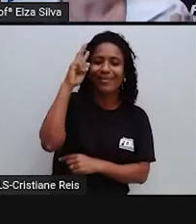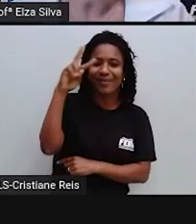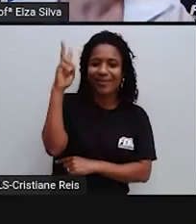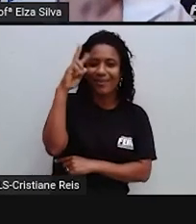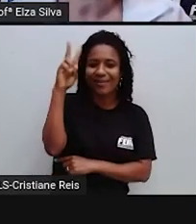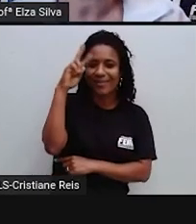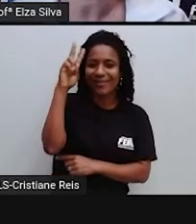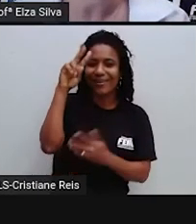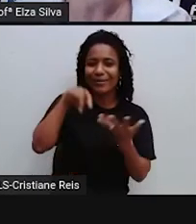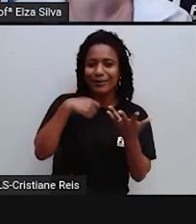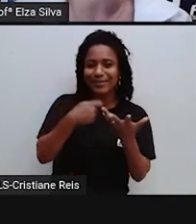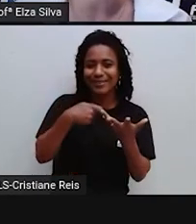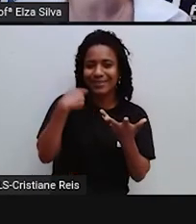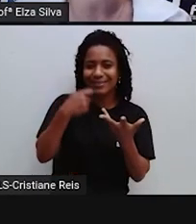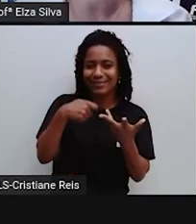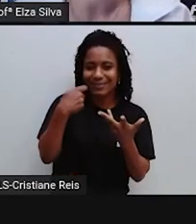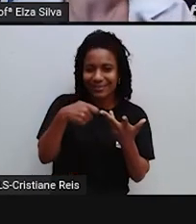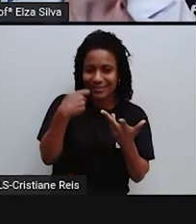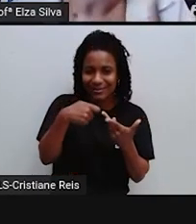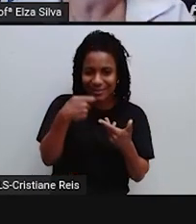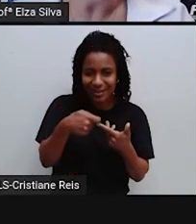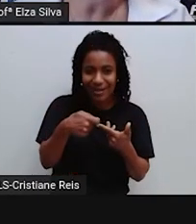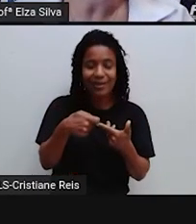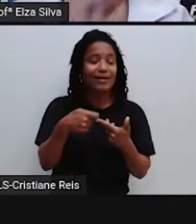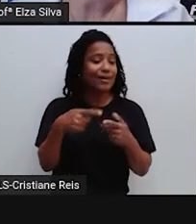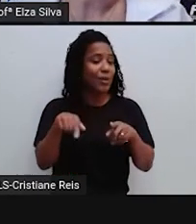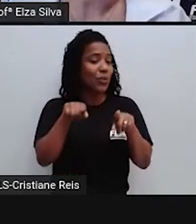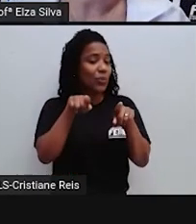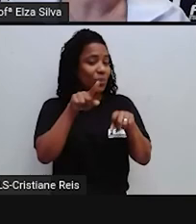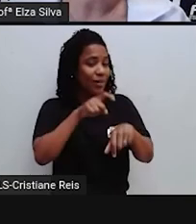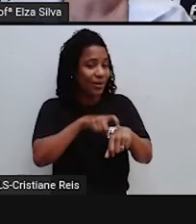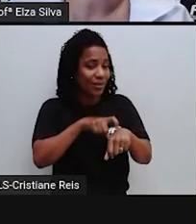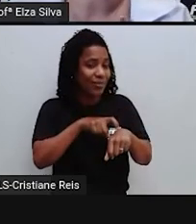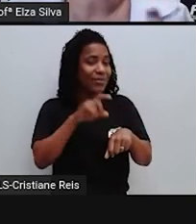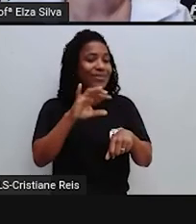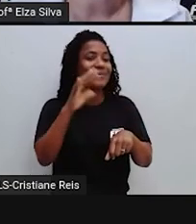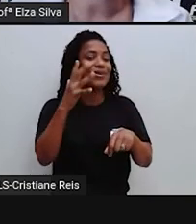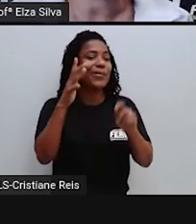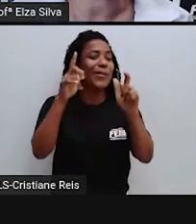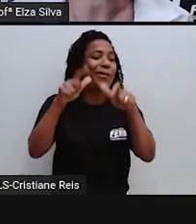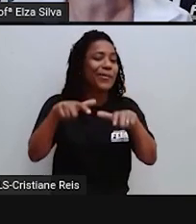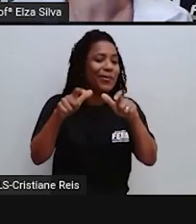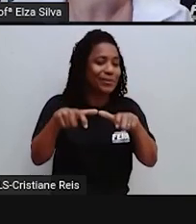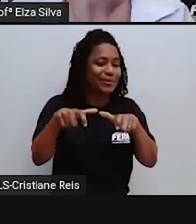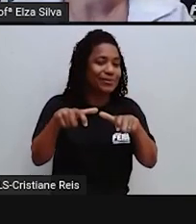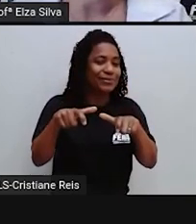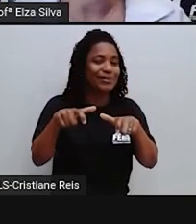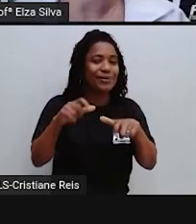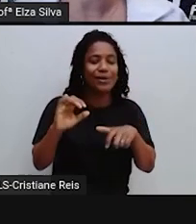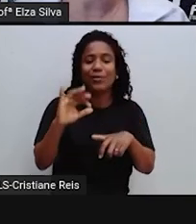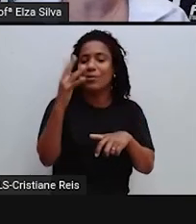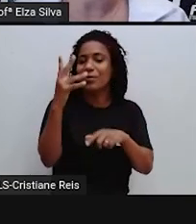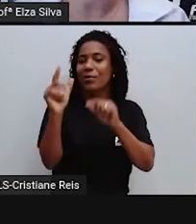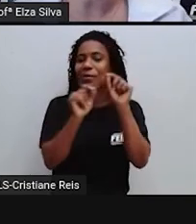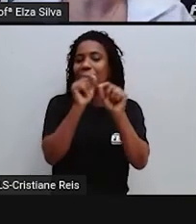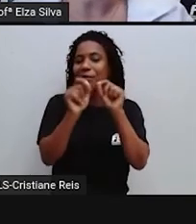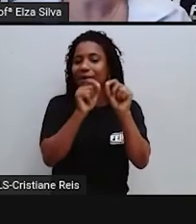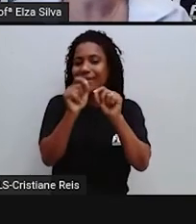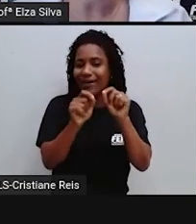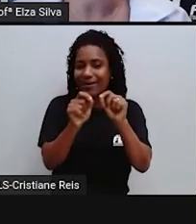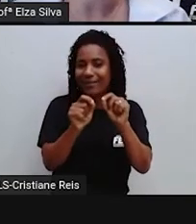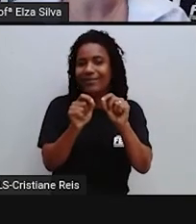Em que tempo Ocorreu Onde E Aconteceu Essa história